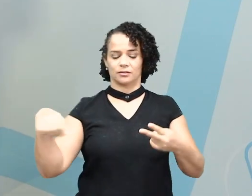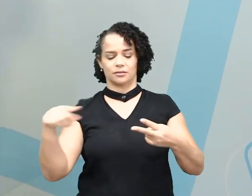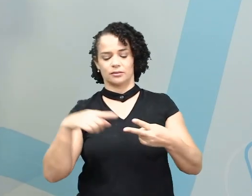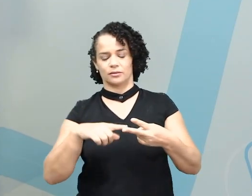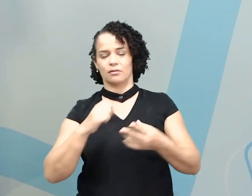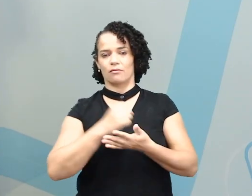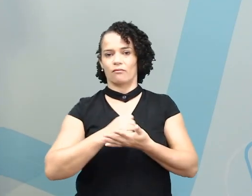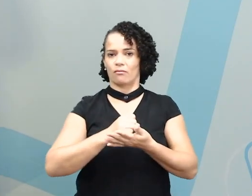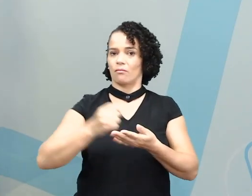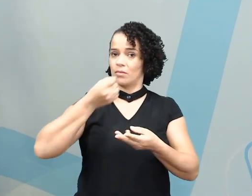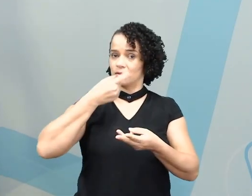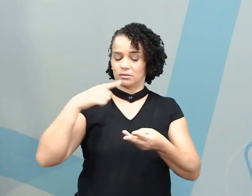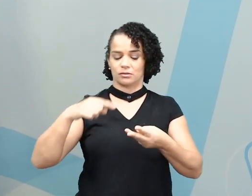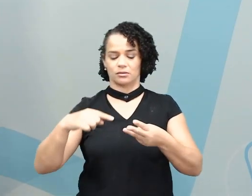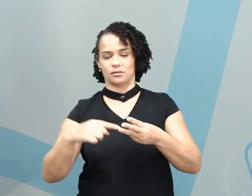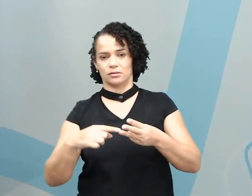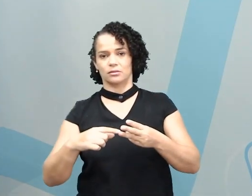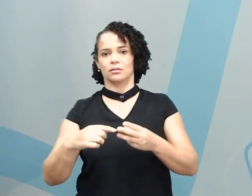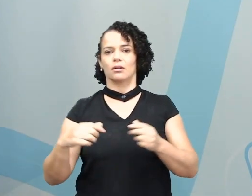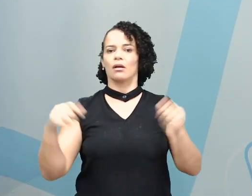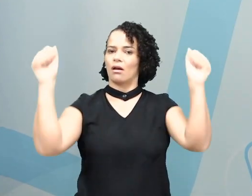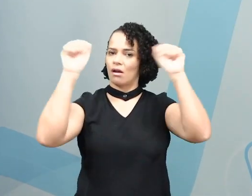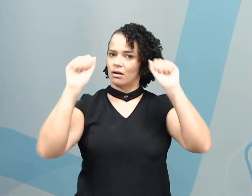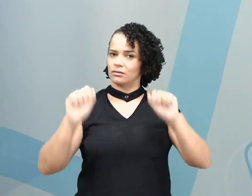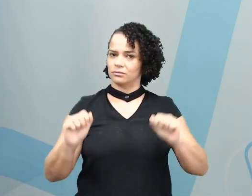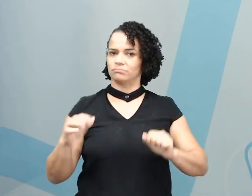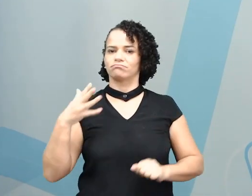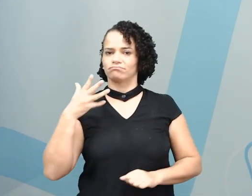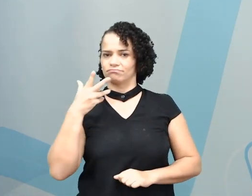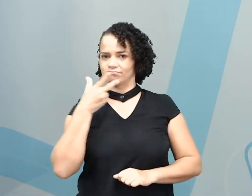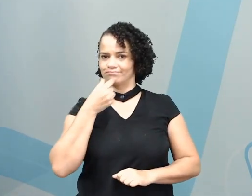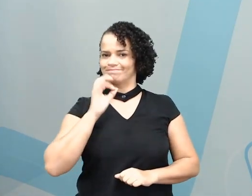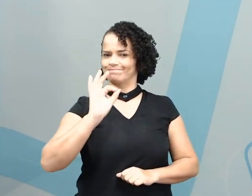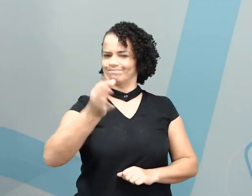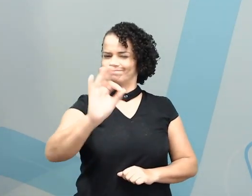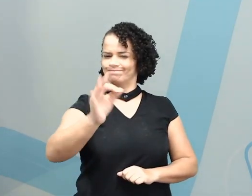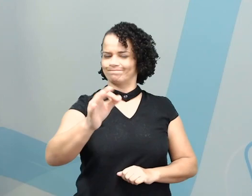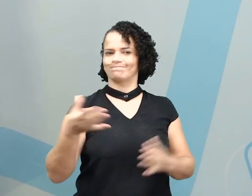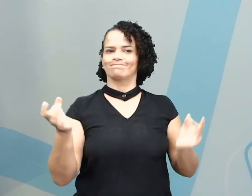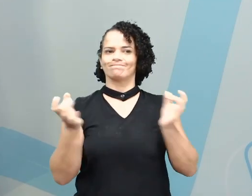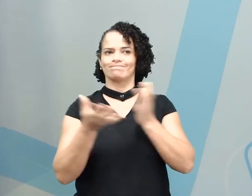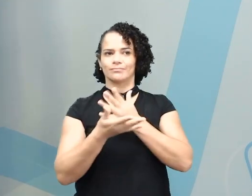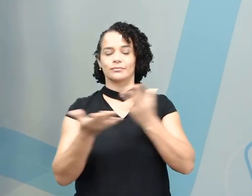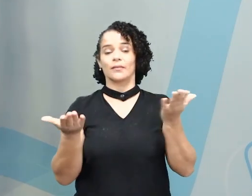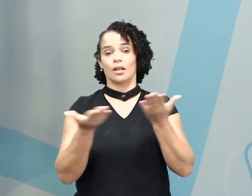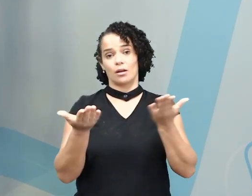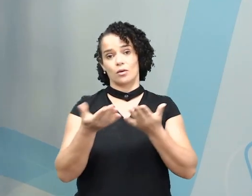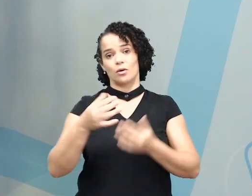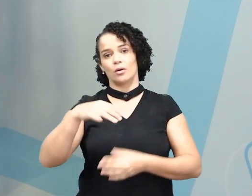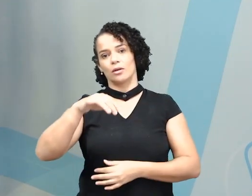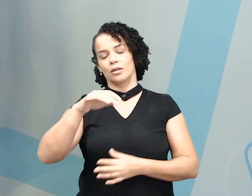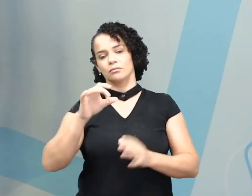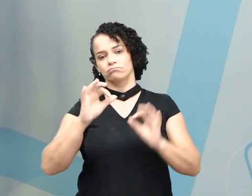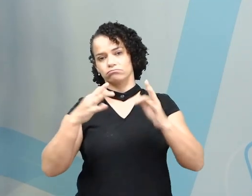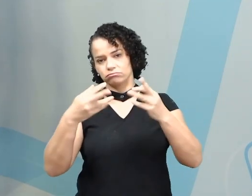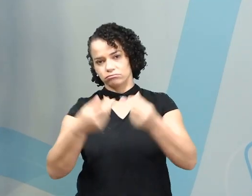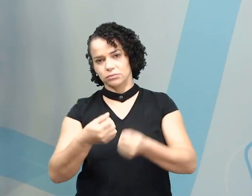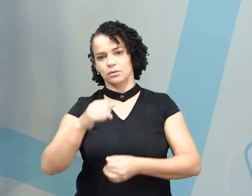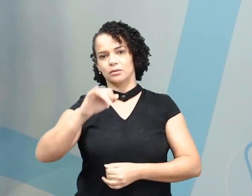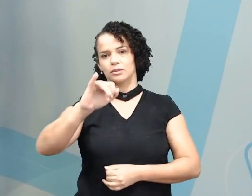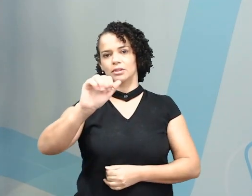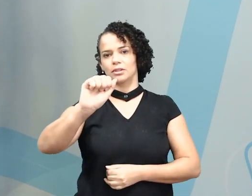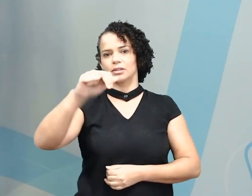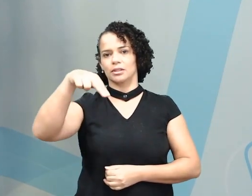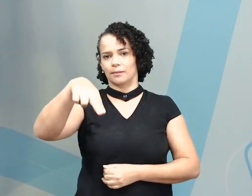Pharmacist. Artist. Perfeito! Terminações em Ian. Por que